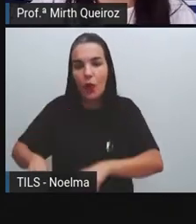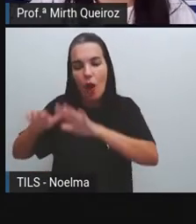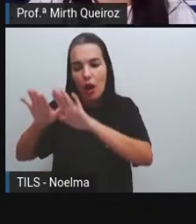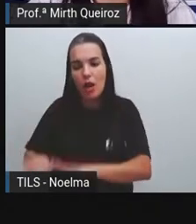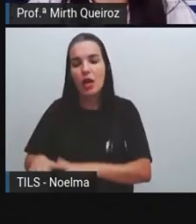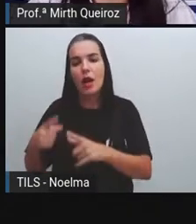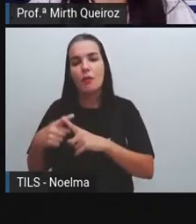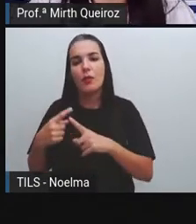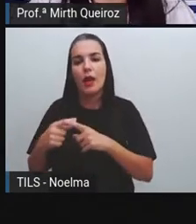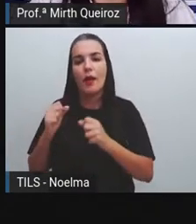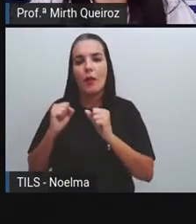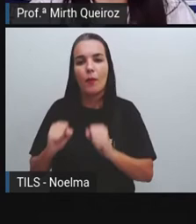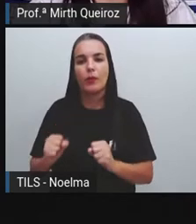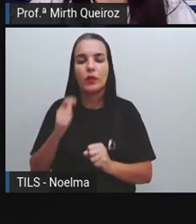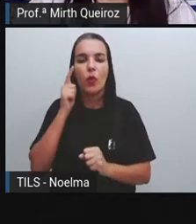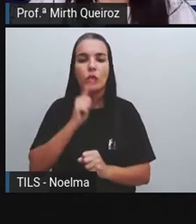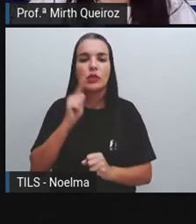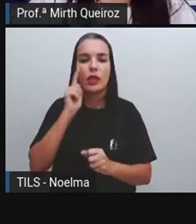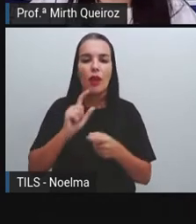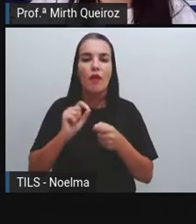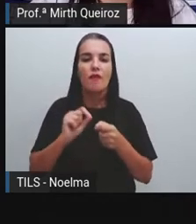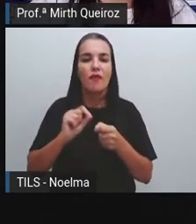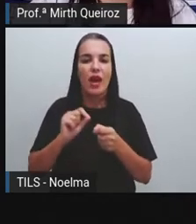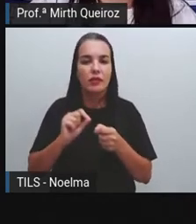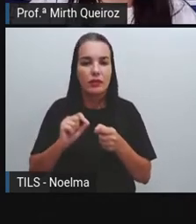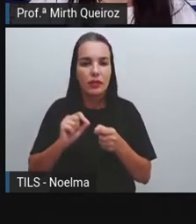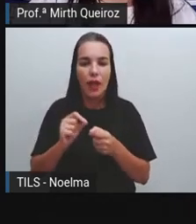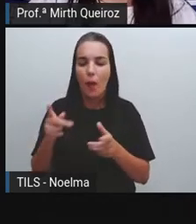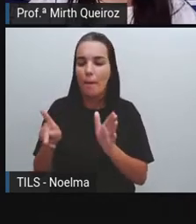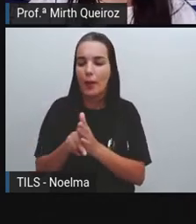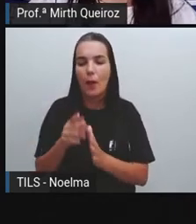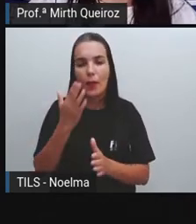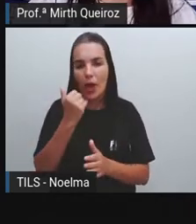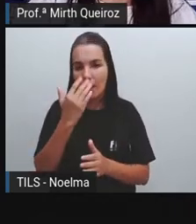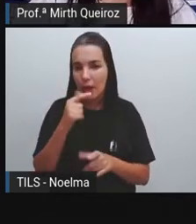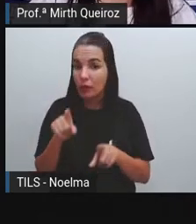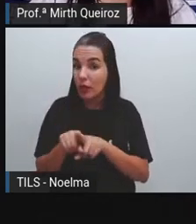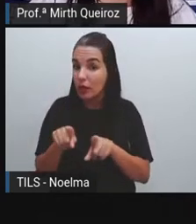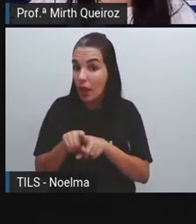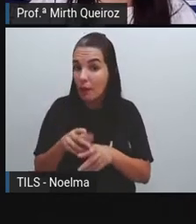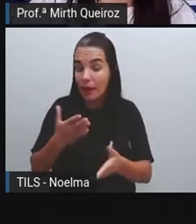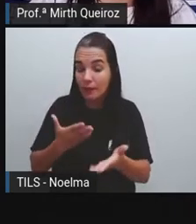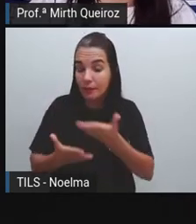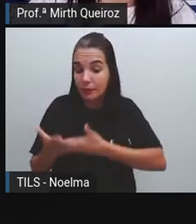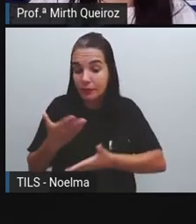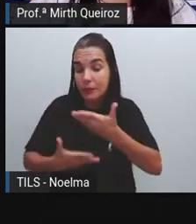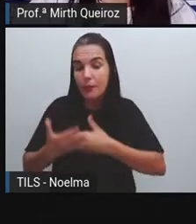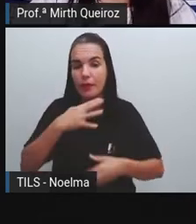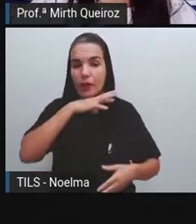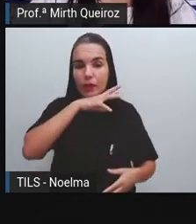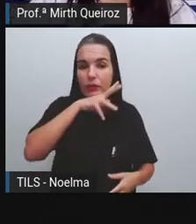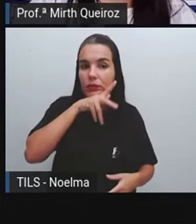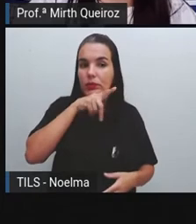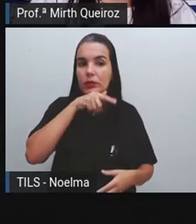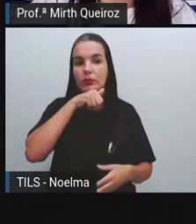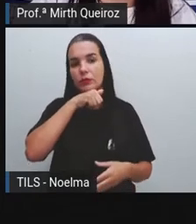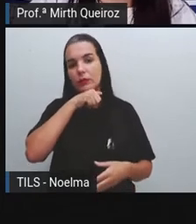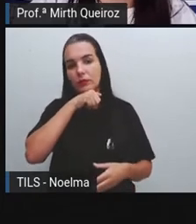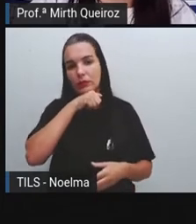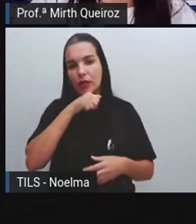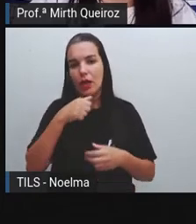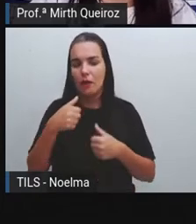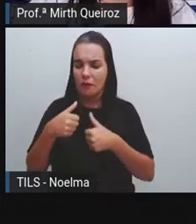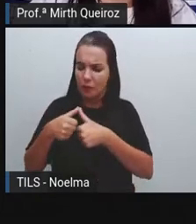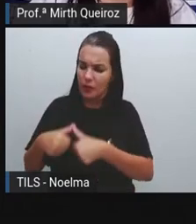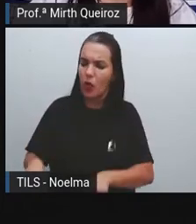alimento. E com isso vieram também a domesticação do animal. Vem a necessidade de permanecer maior tempo em um lugar,